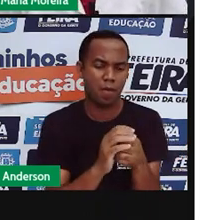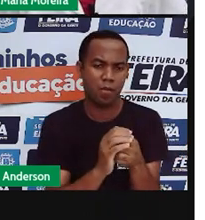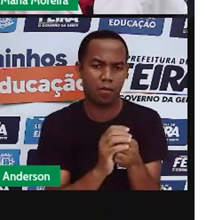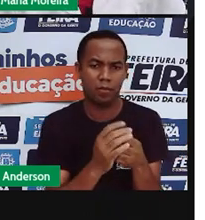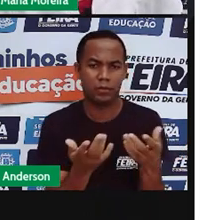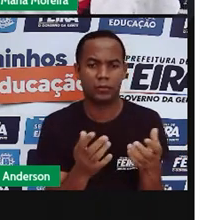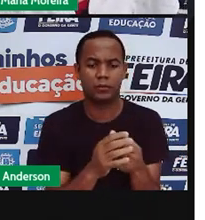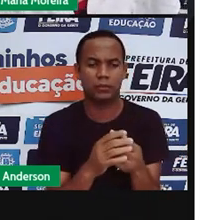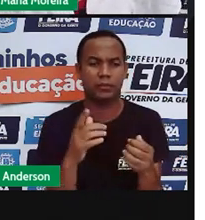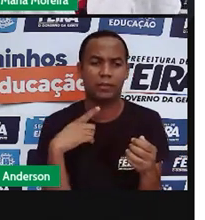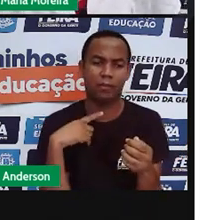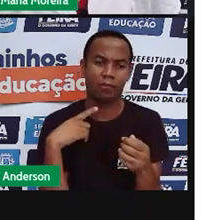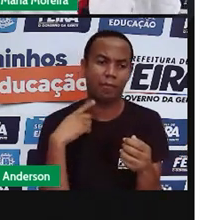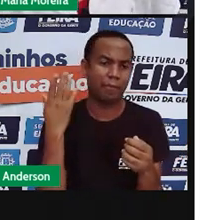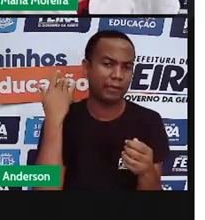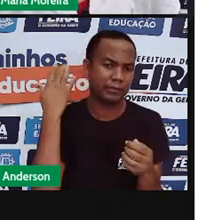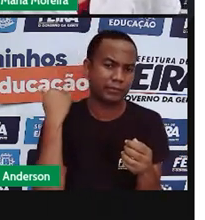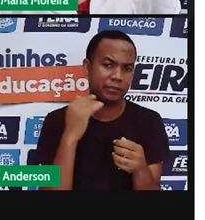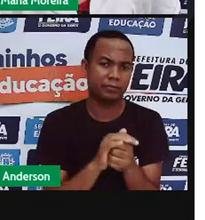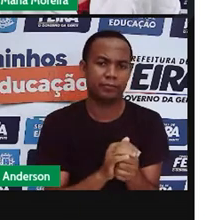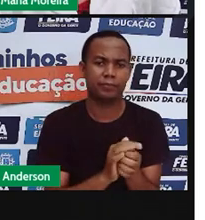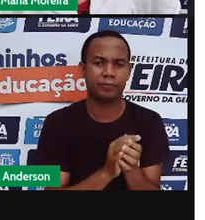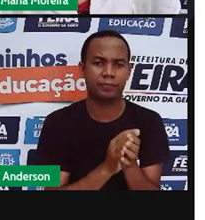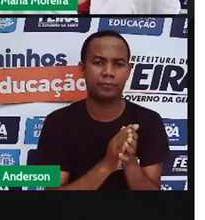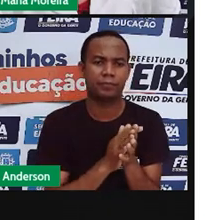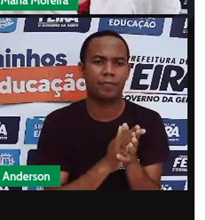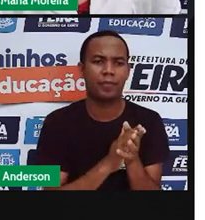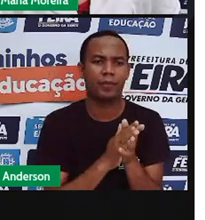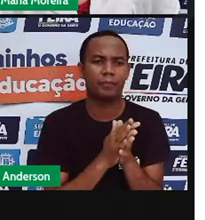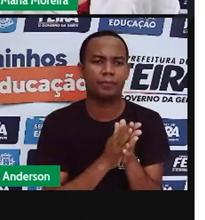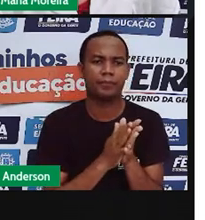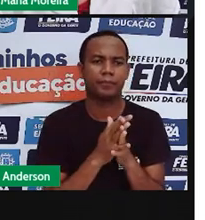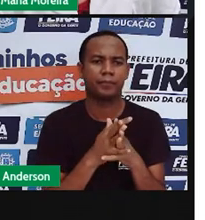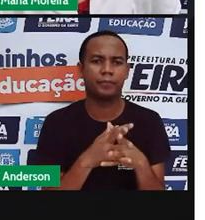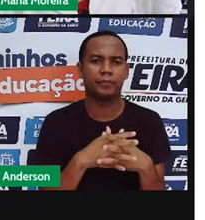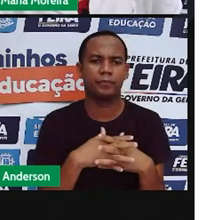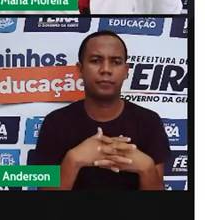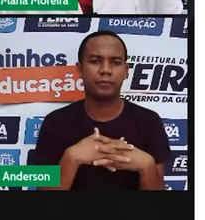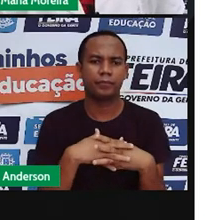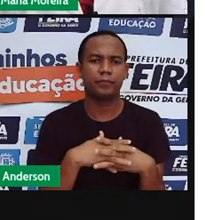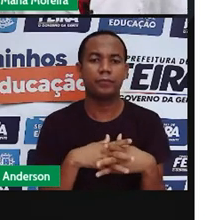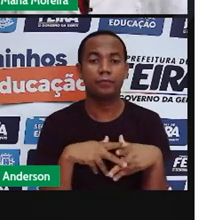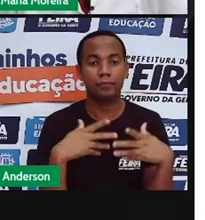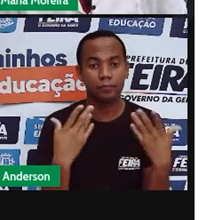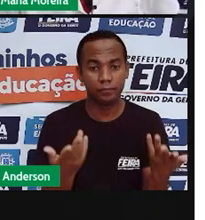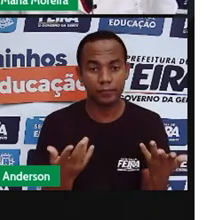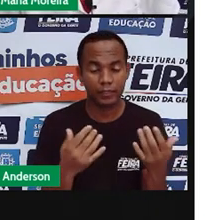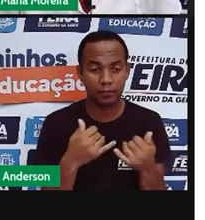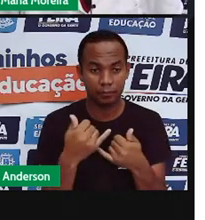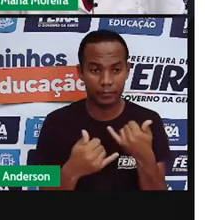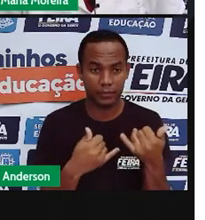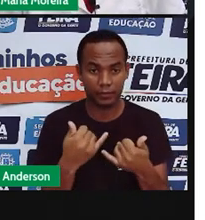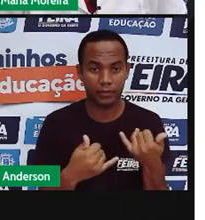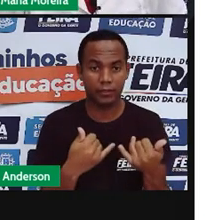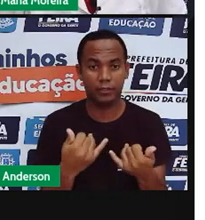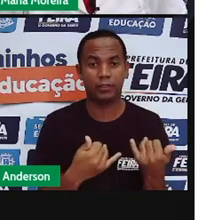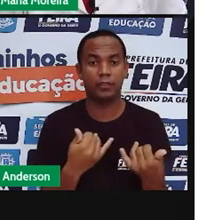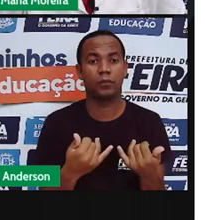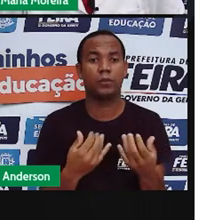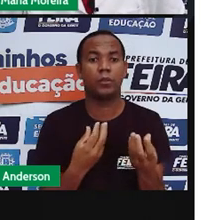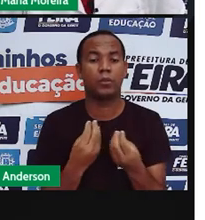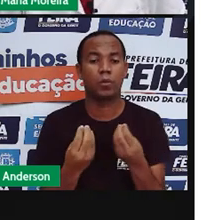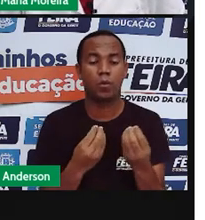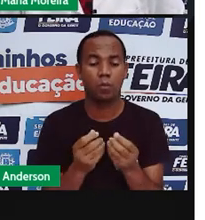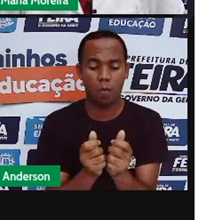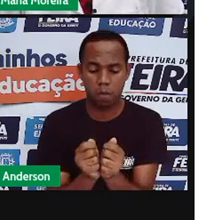pra gente fazer, viu Anderson? Você que tá gostando de brincar. Bom, alguns brinquedos, né? Jogos e